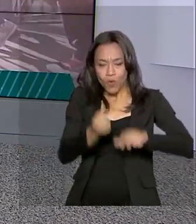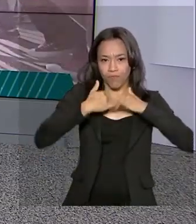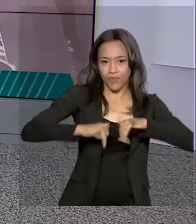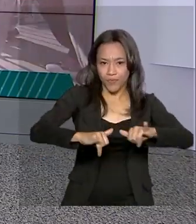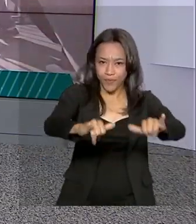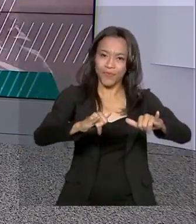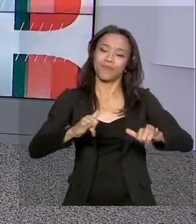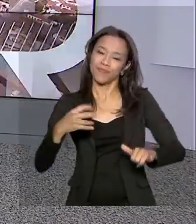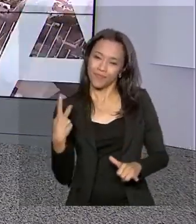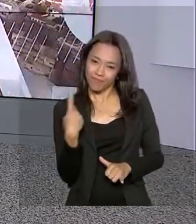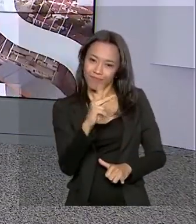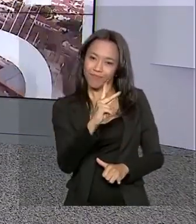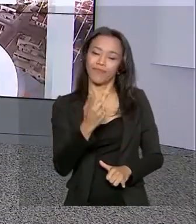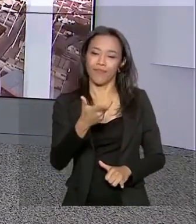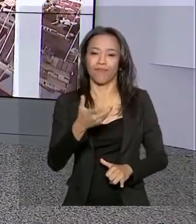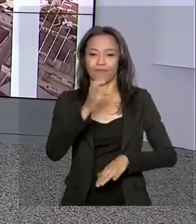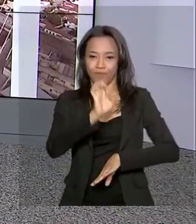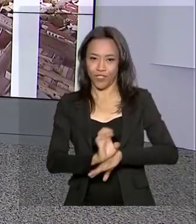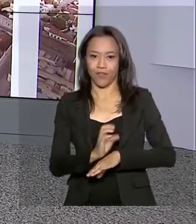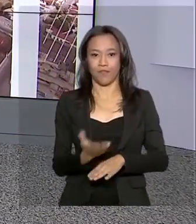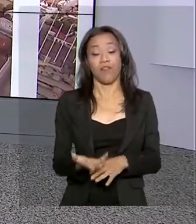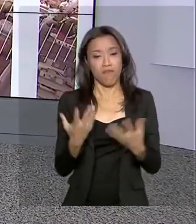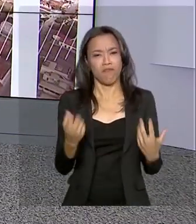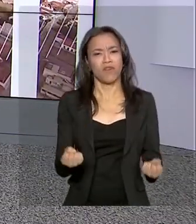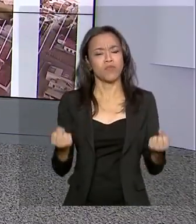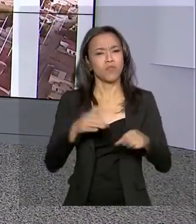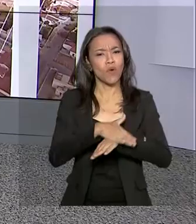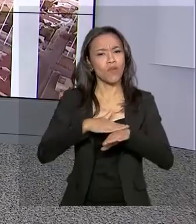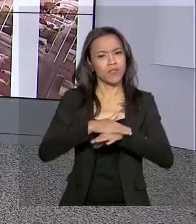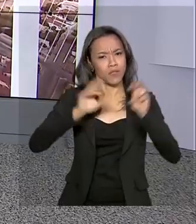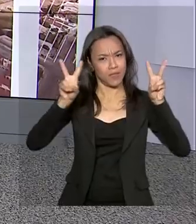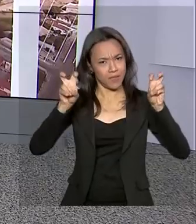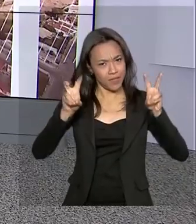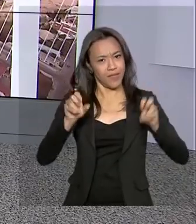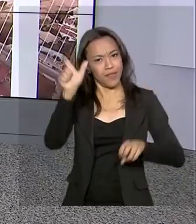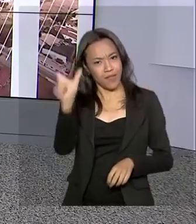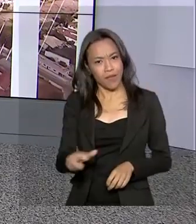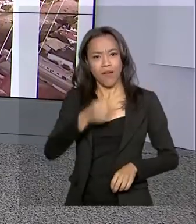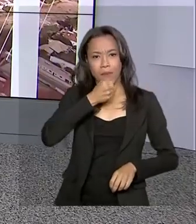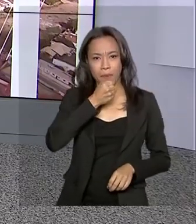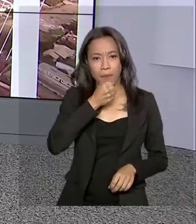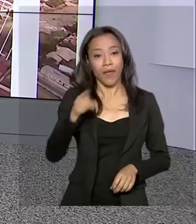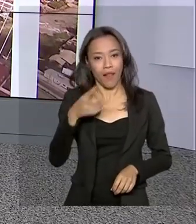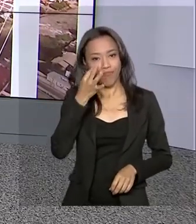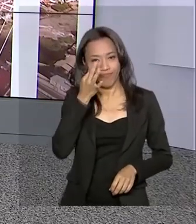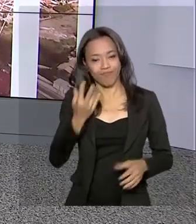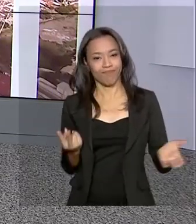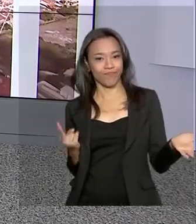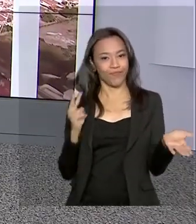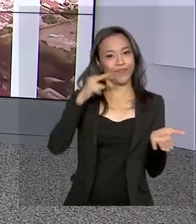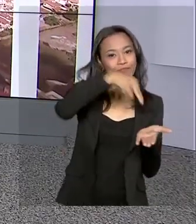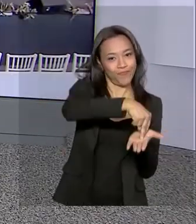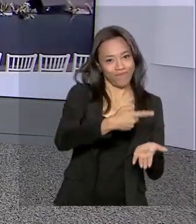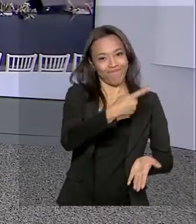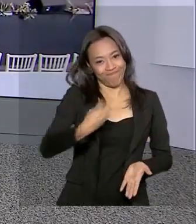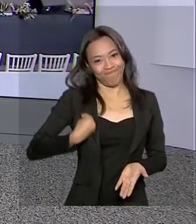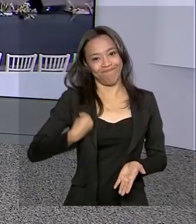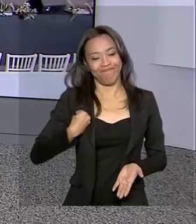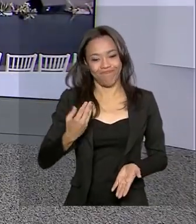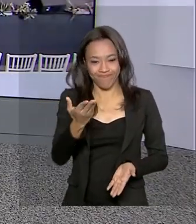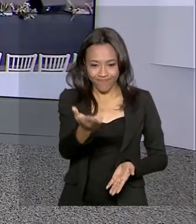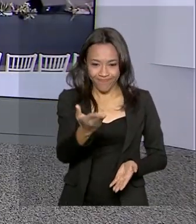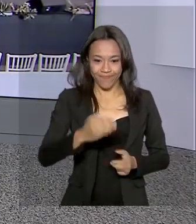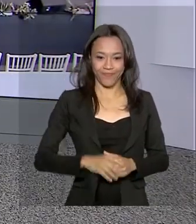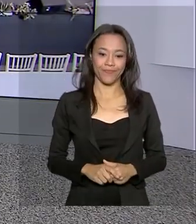Hidroelétrica do São Francisco. Vamos falar sobre esse assunto com a repórter Gabriela Noronha, que acompanha essa viagem lá na Bahia. Gabriela